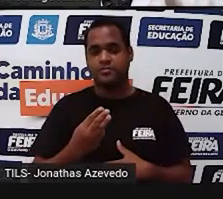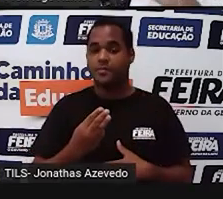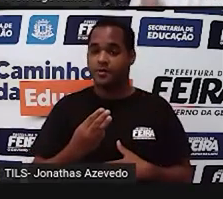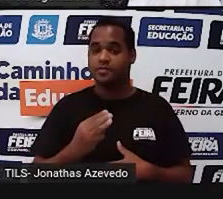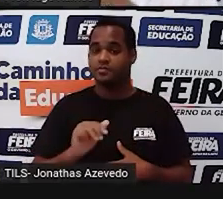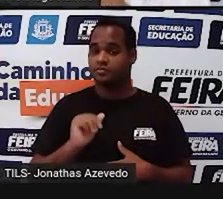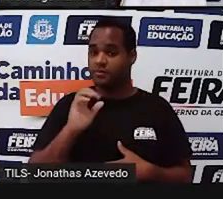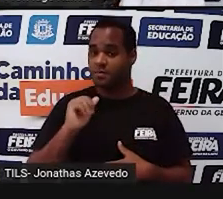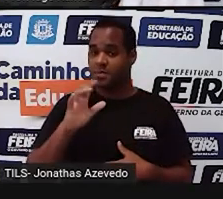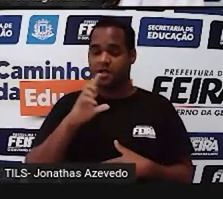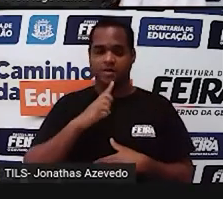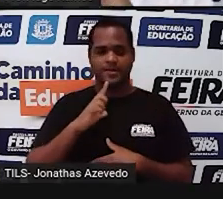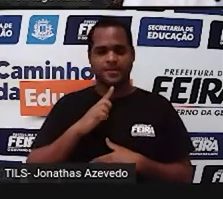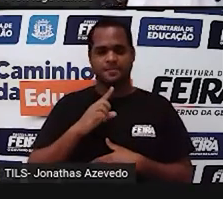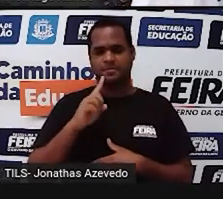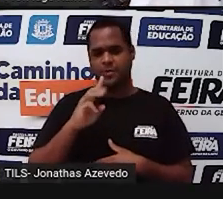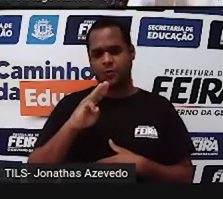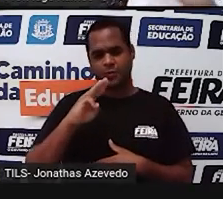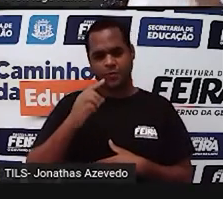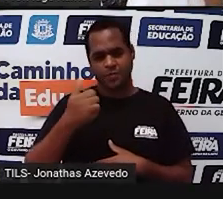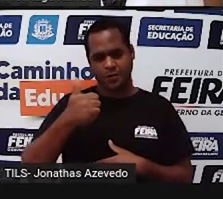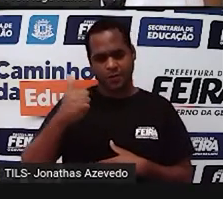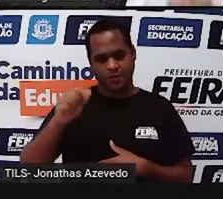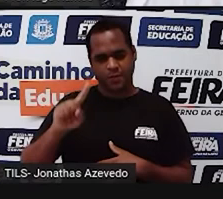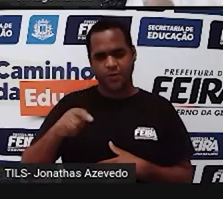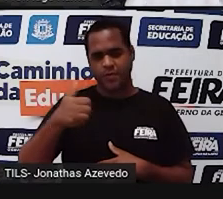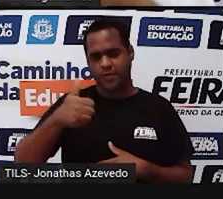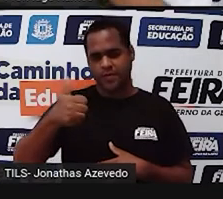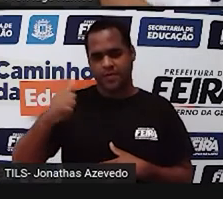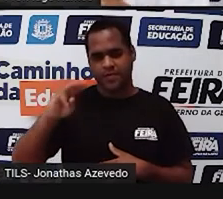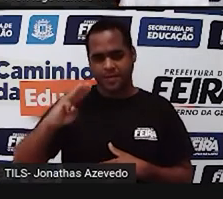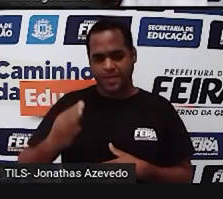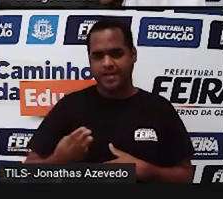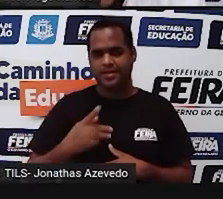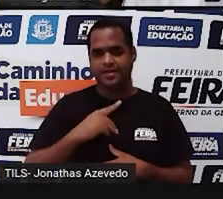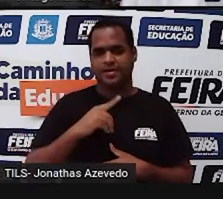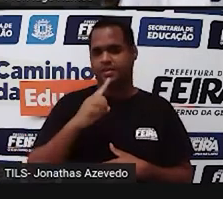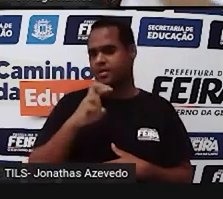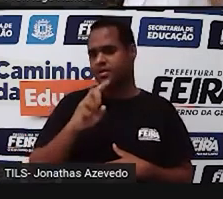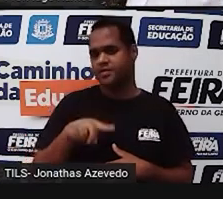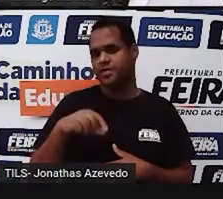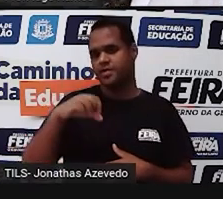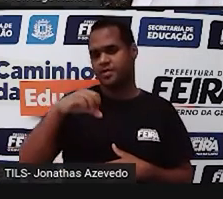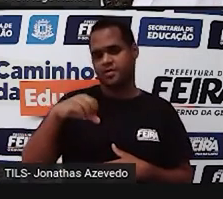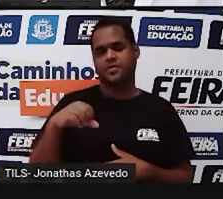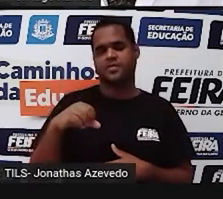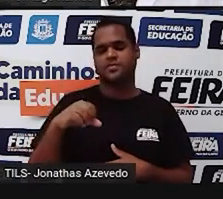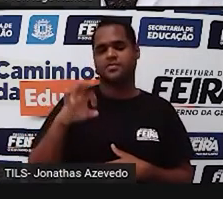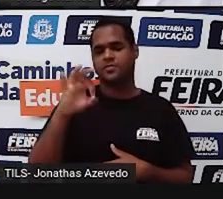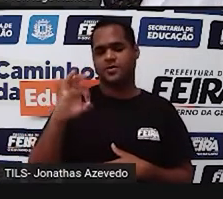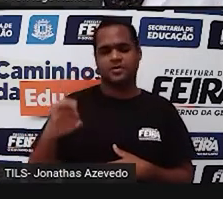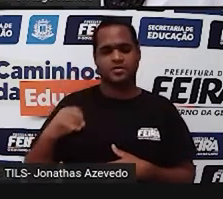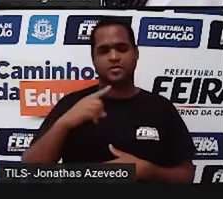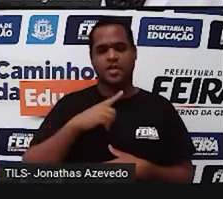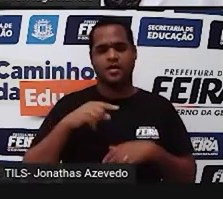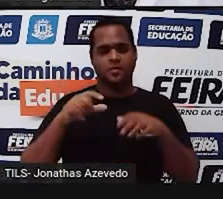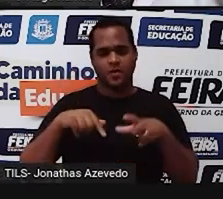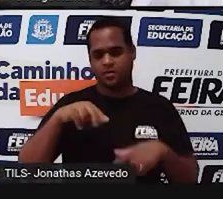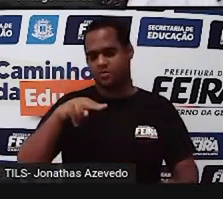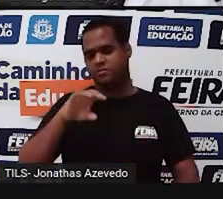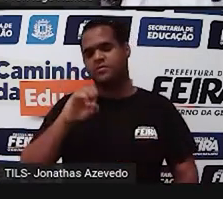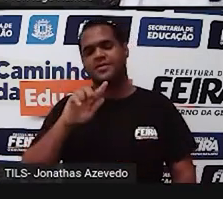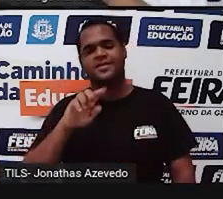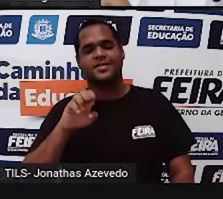desses 1.111 milhões, 15,9% estavam na Nigéria